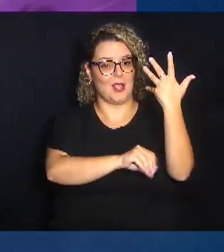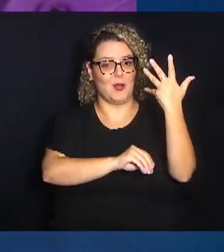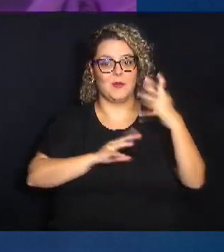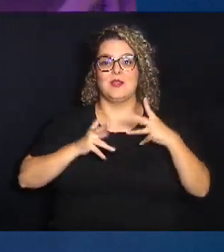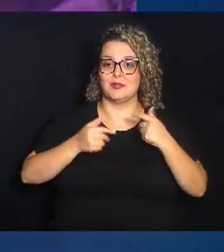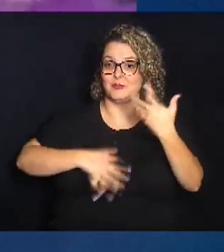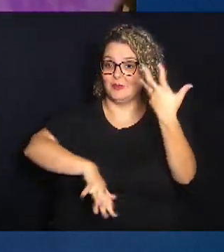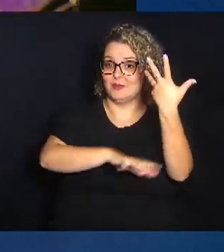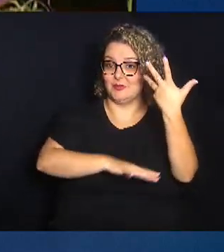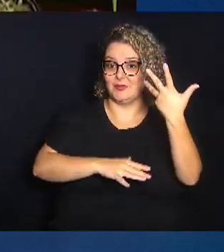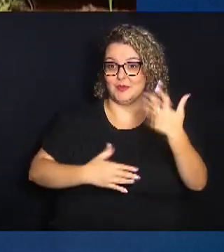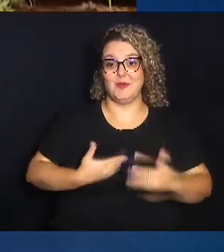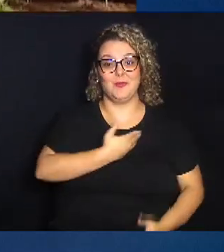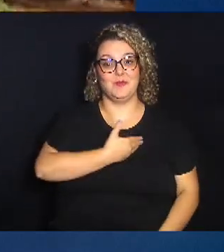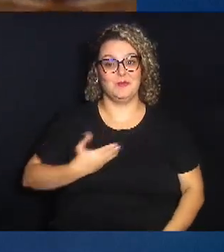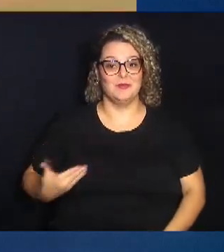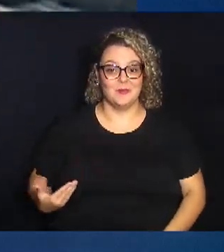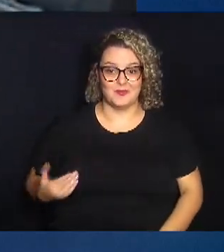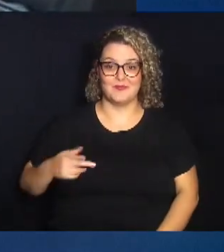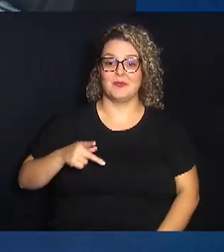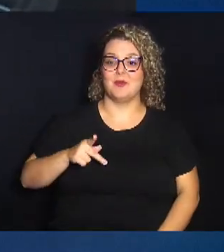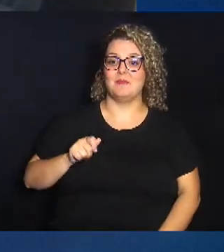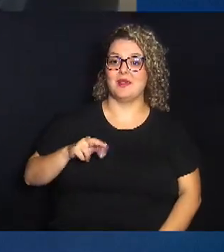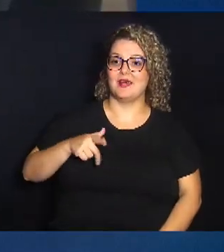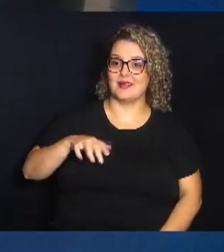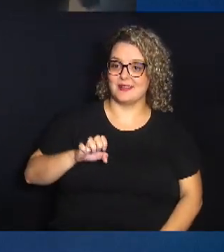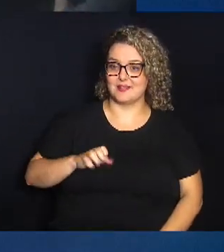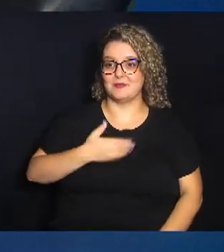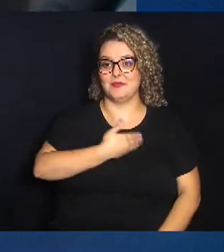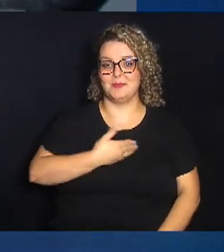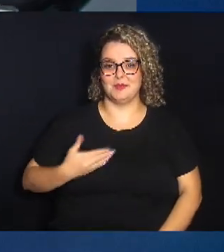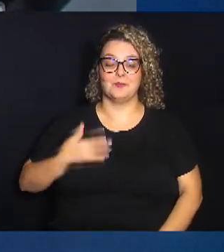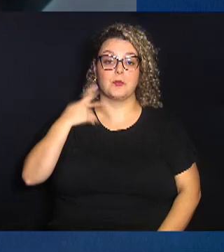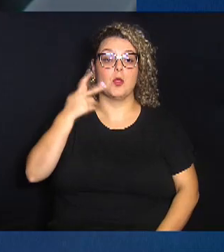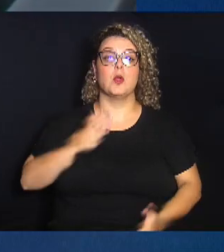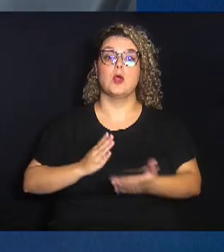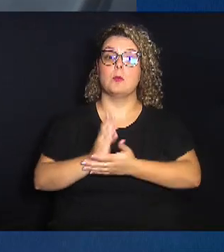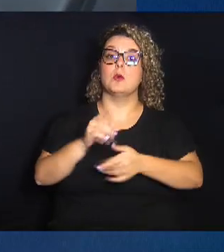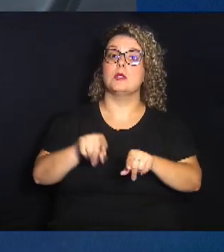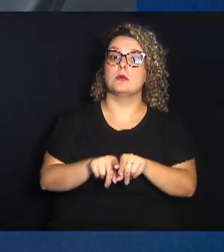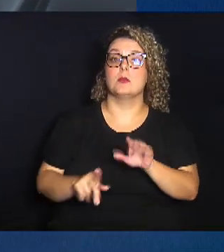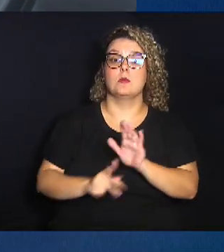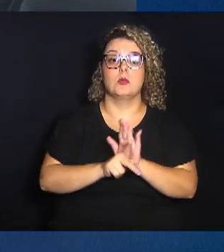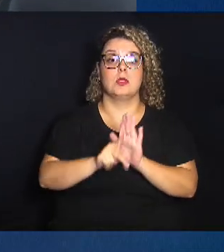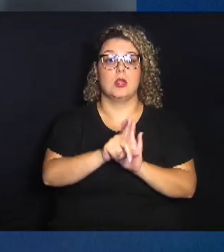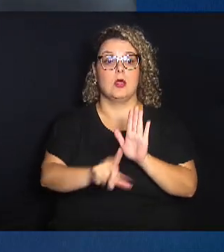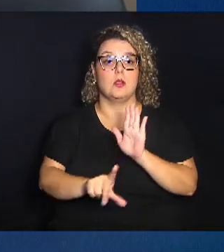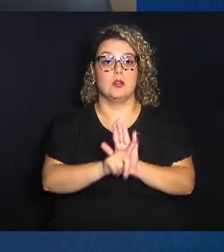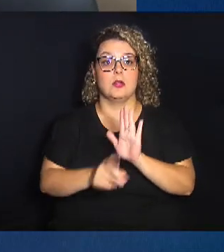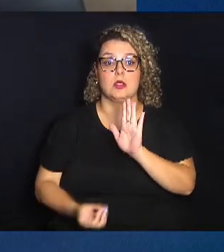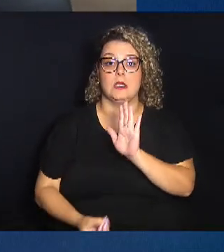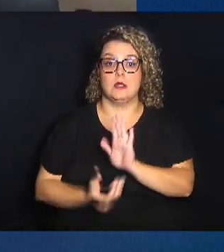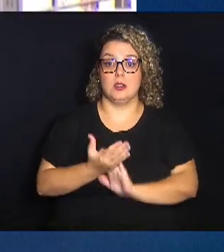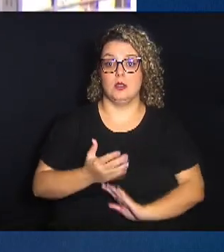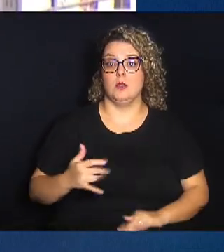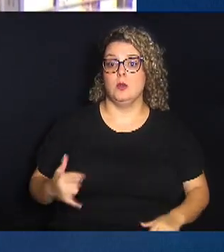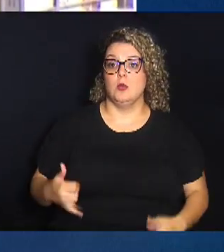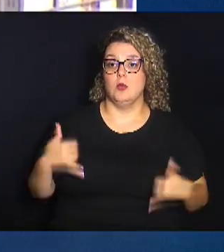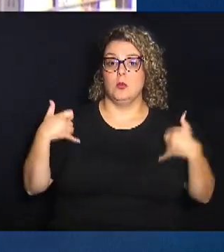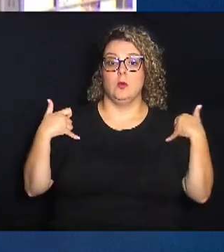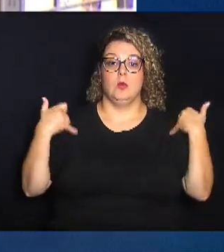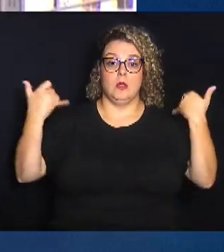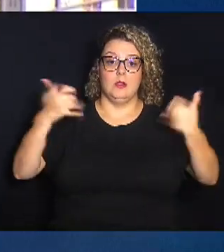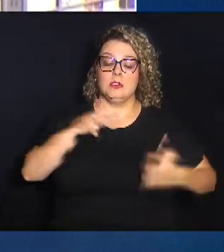praça ou parque público da cidade. Vereadores também aprovam o projeto de lei que institui o aniversário do